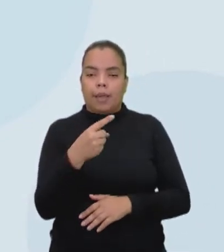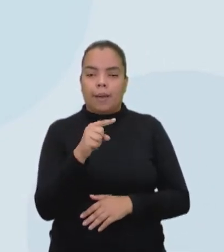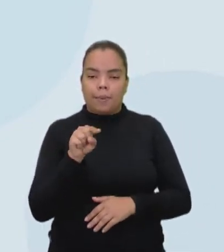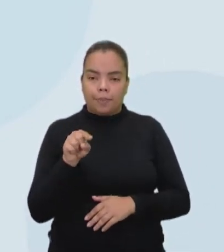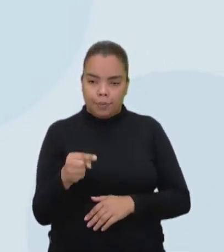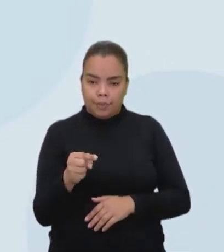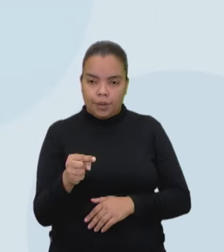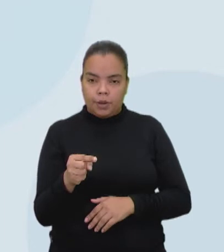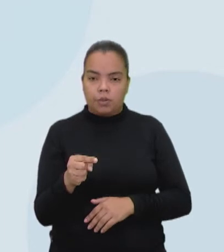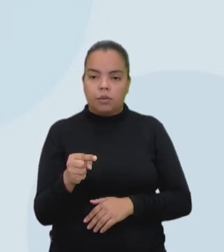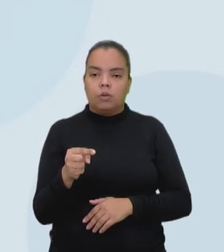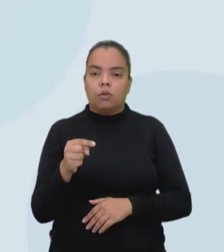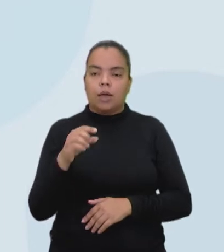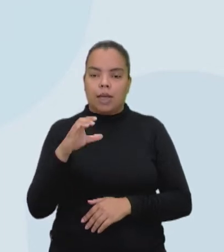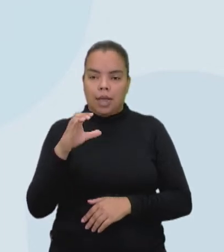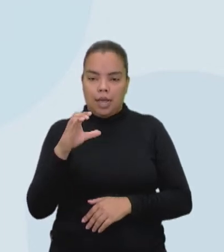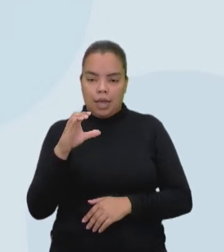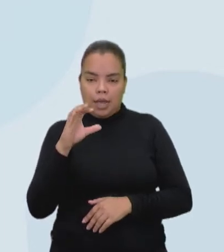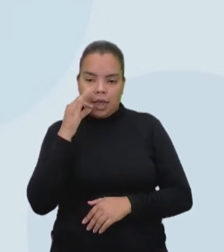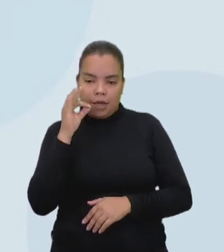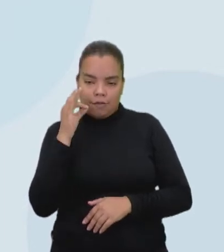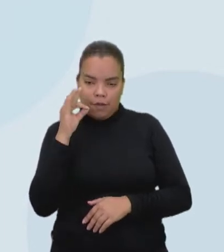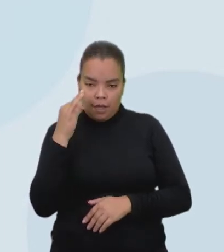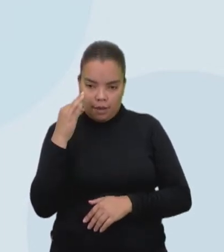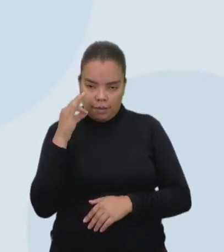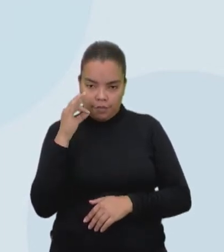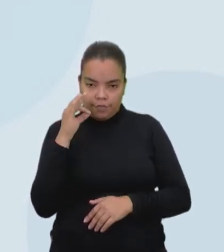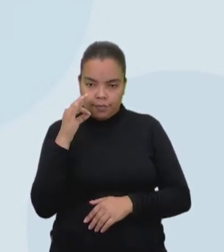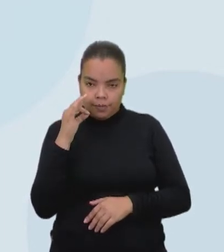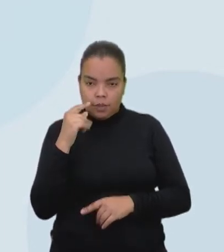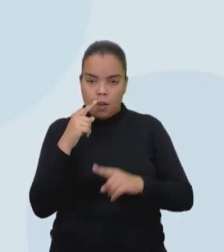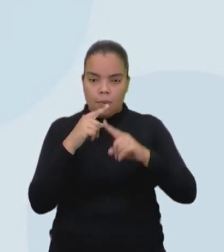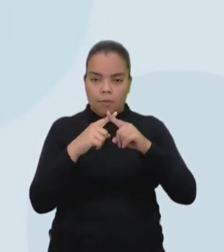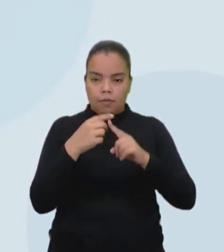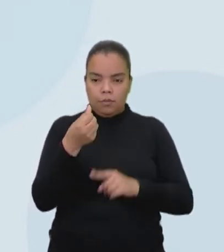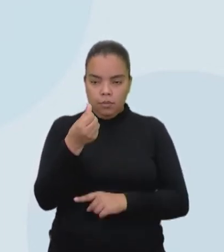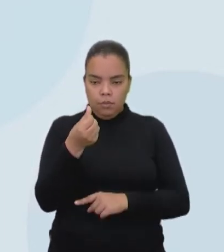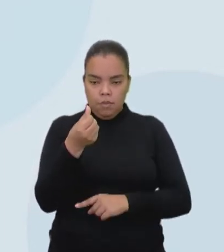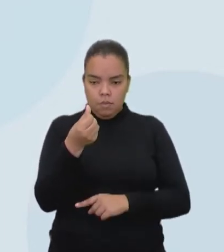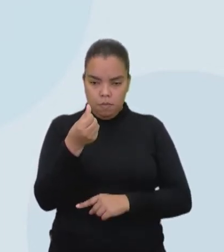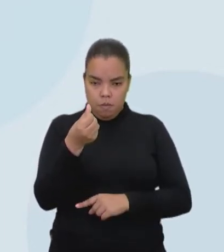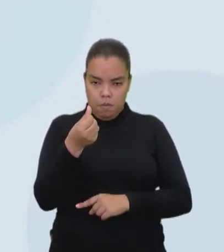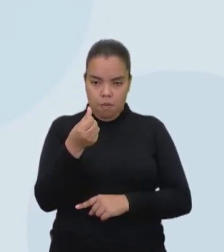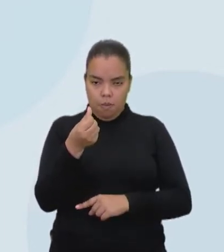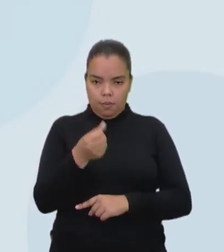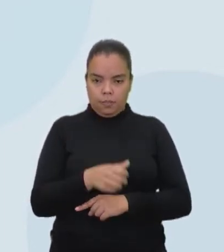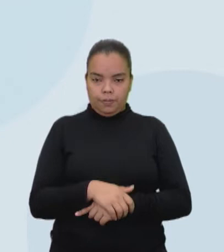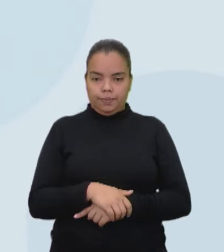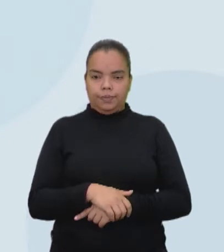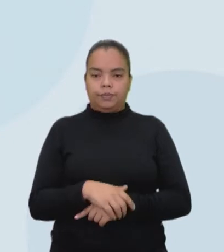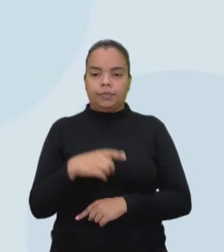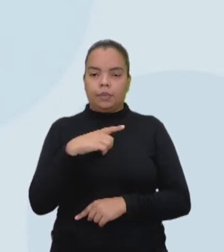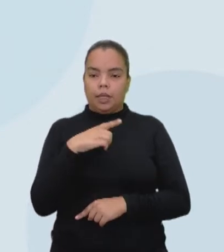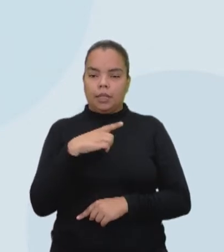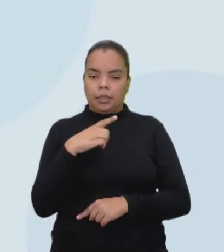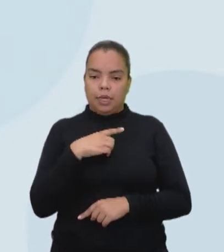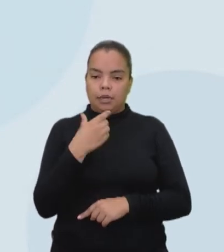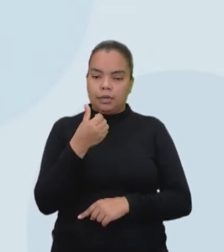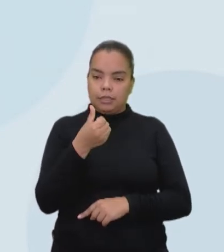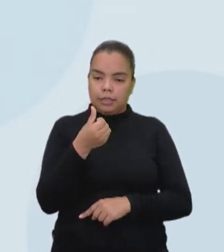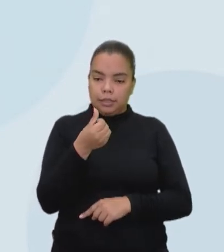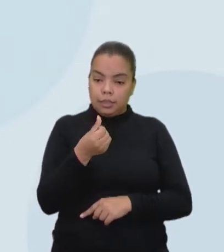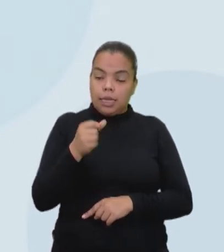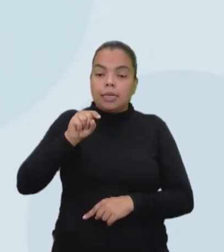Desculpa, os mil cafés. E multiplicar por 6 reais. E aí, vou ter aí em reais.